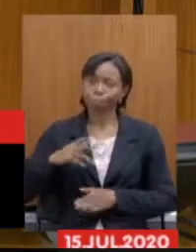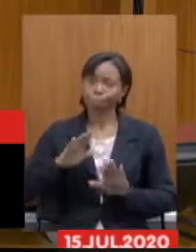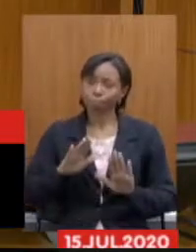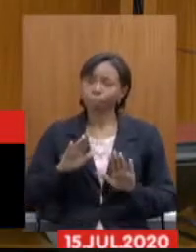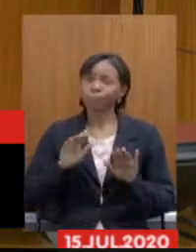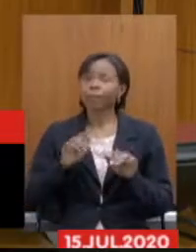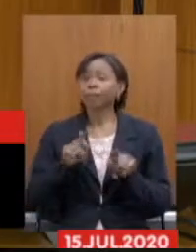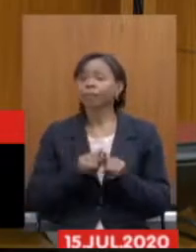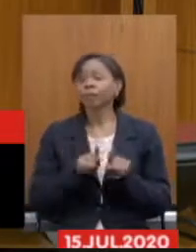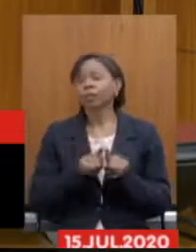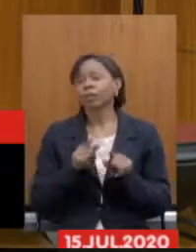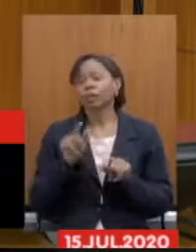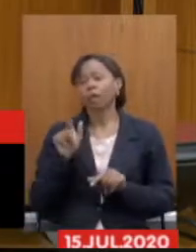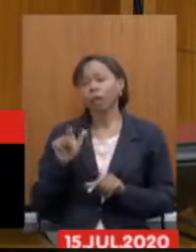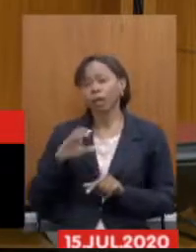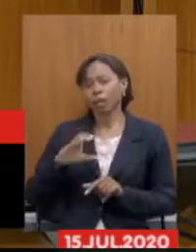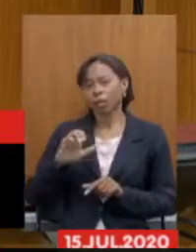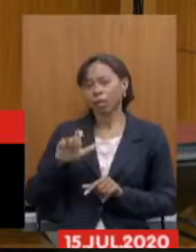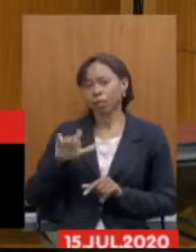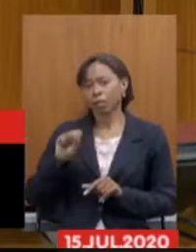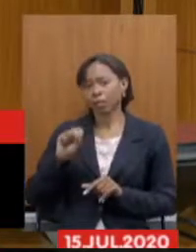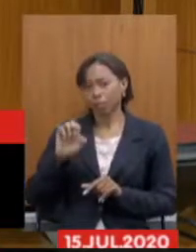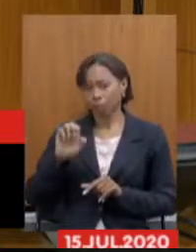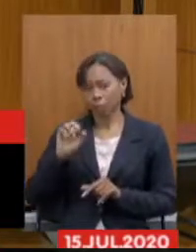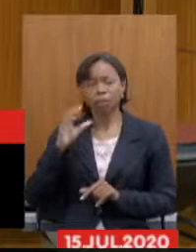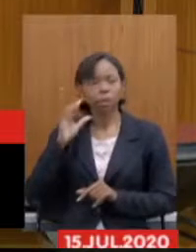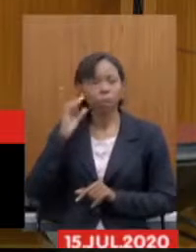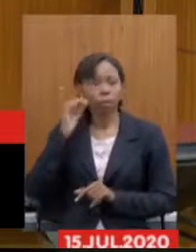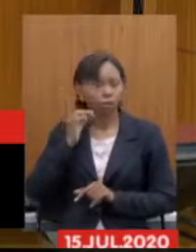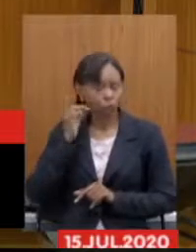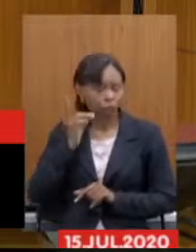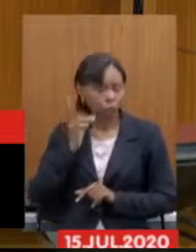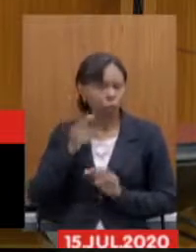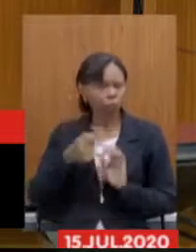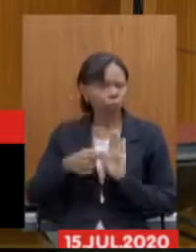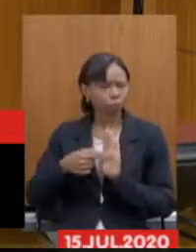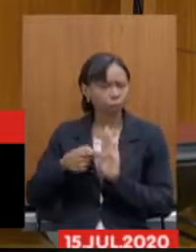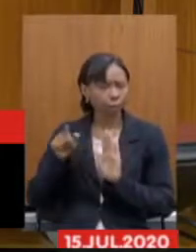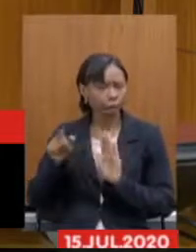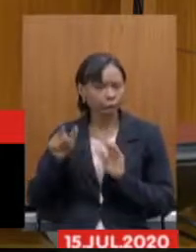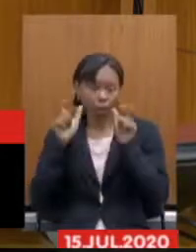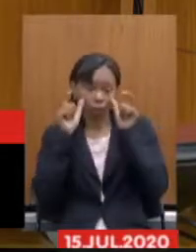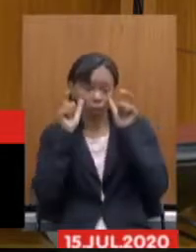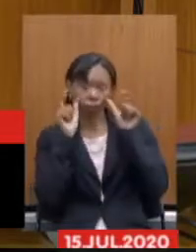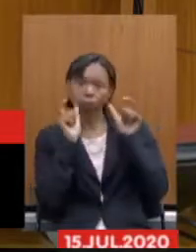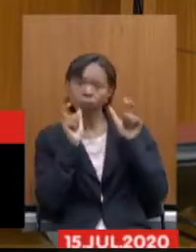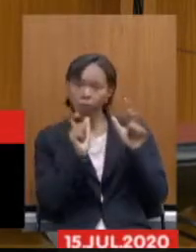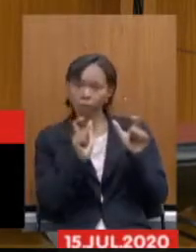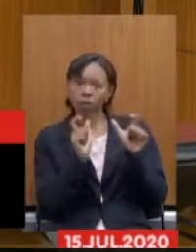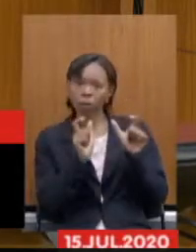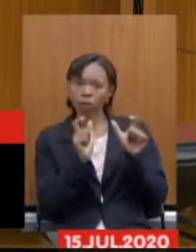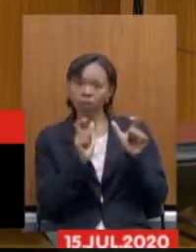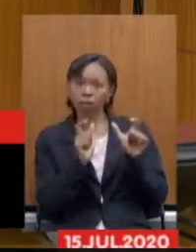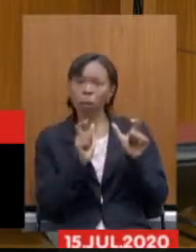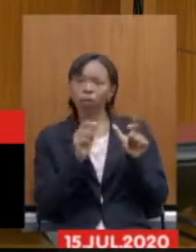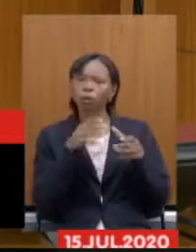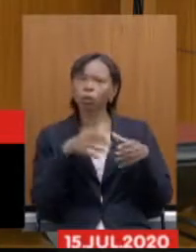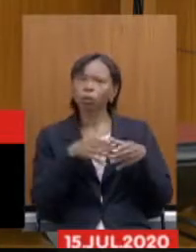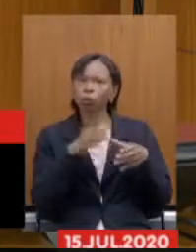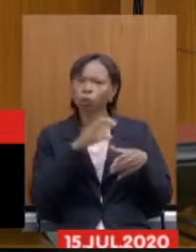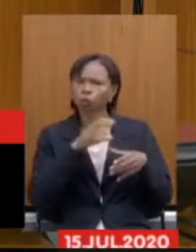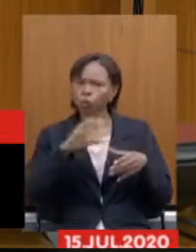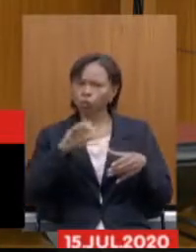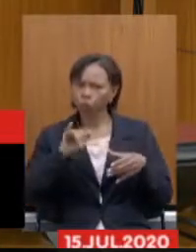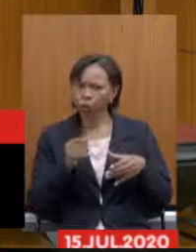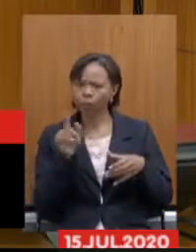especial à deputada Celise Laviola, que, com olhos de lince, se apercebeu desta questão ainda na CCJ, e